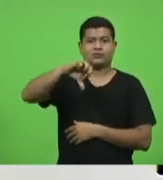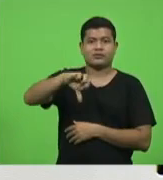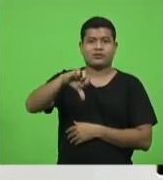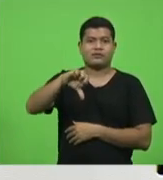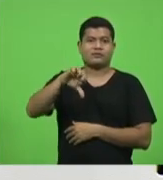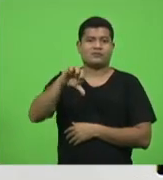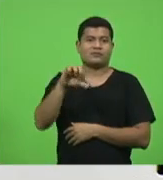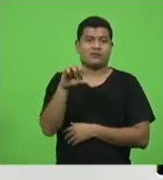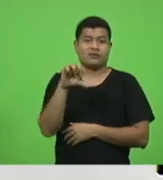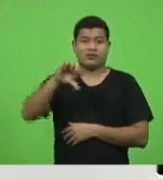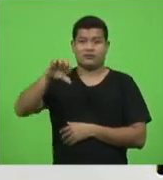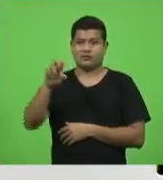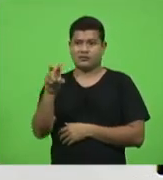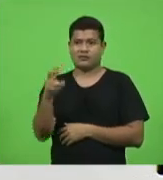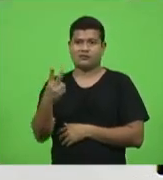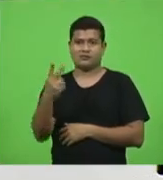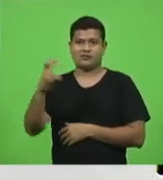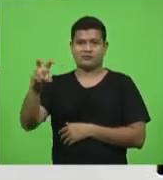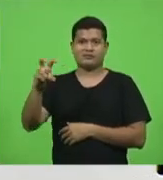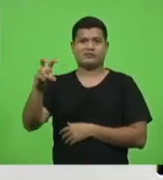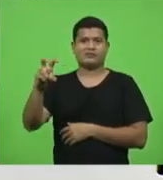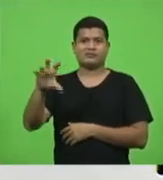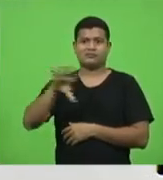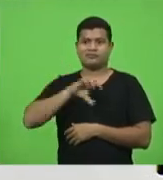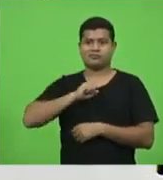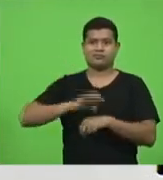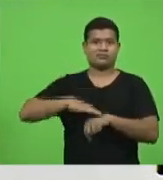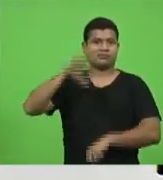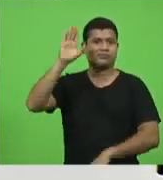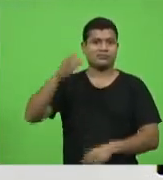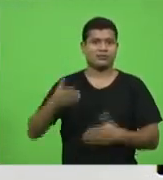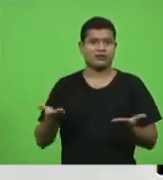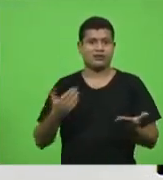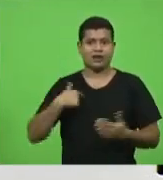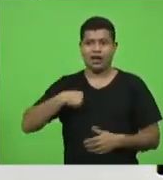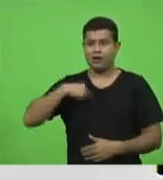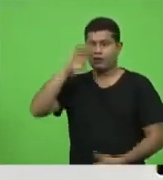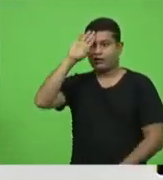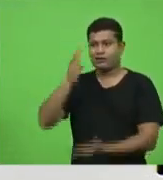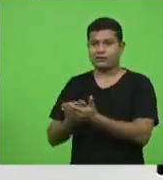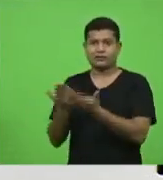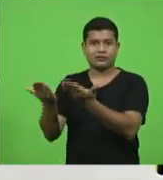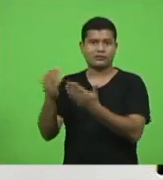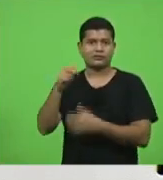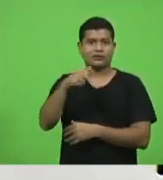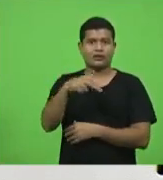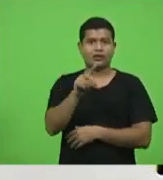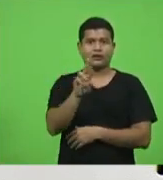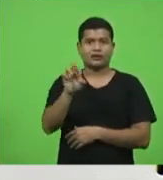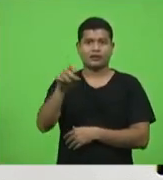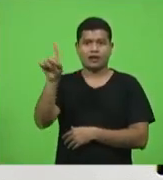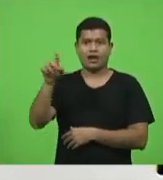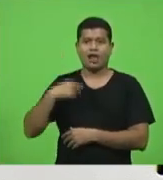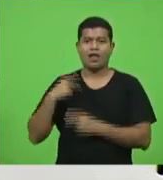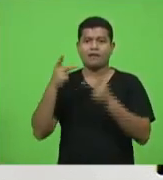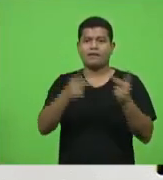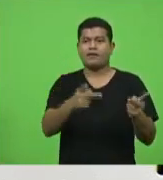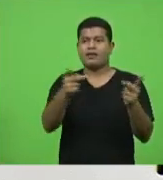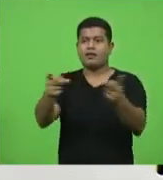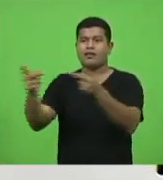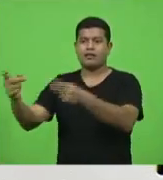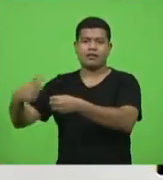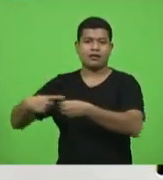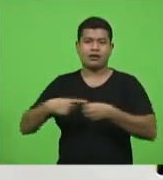925 como é que eu vou acreditar no André Mota passeando pelas cidades e prometendo leitos novos